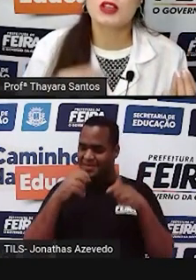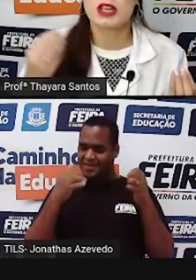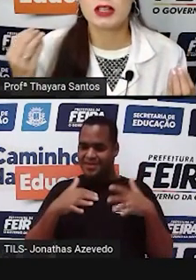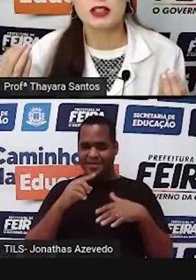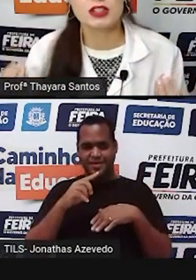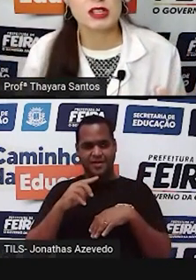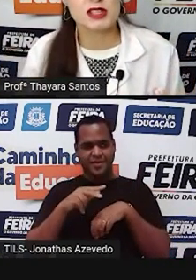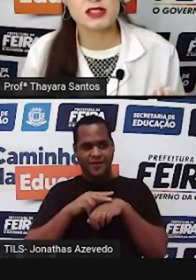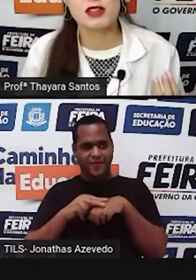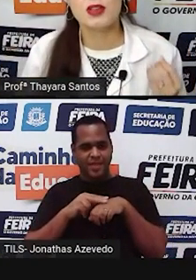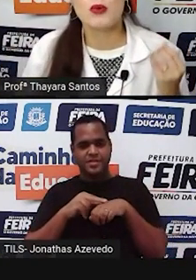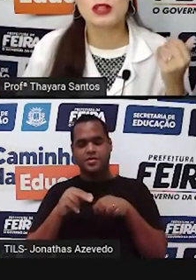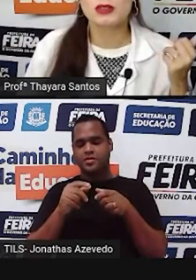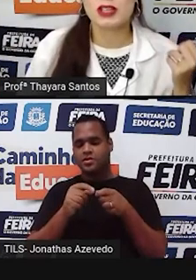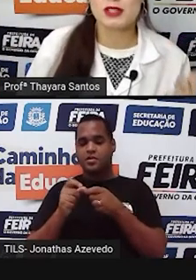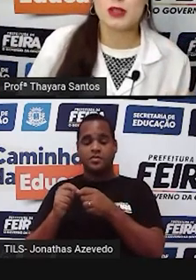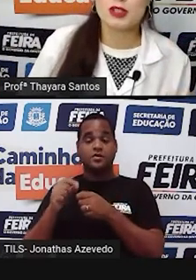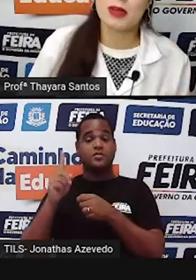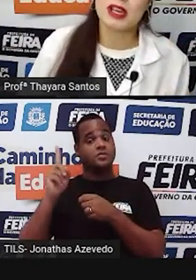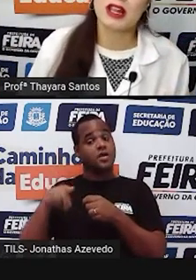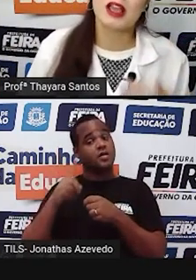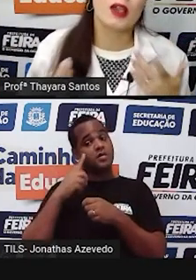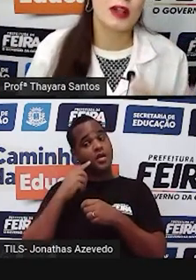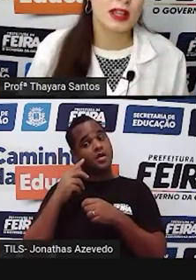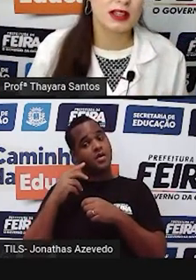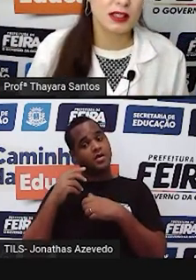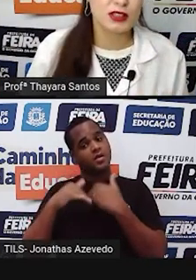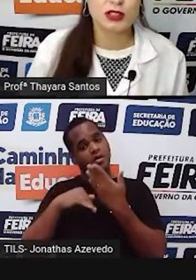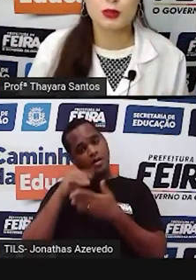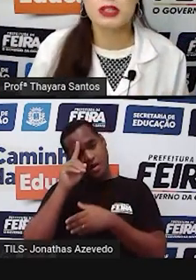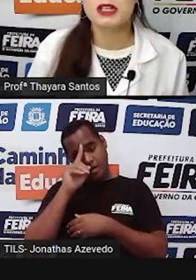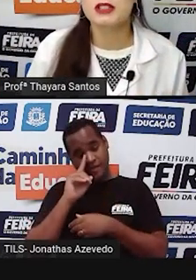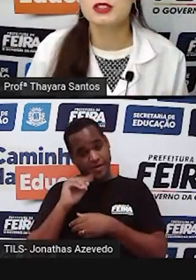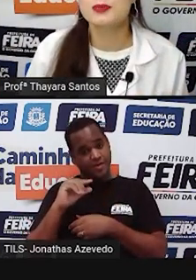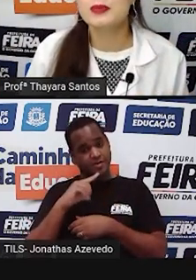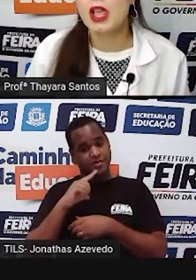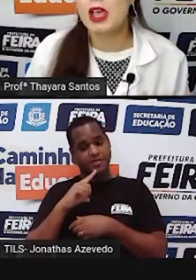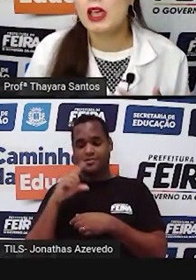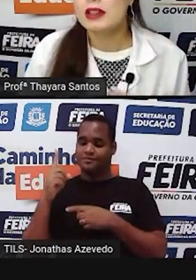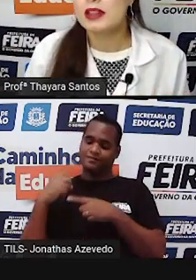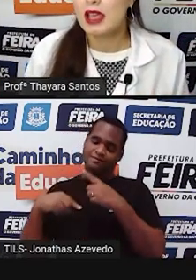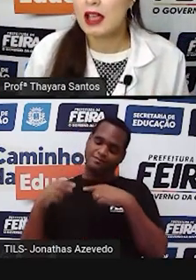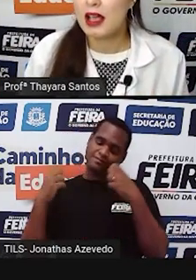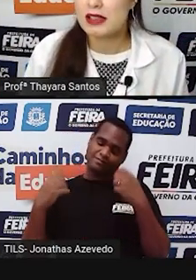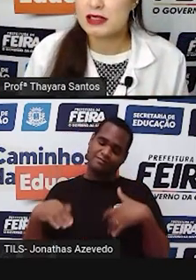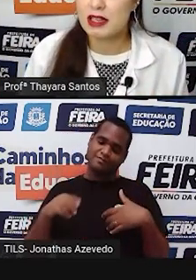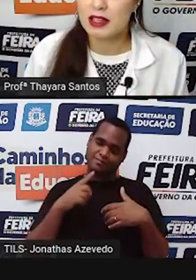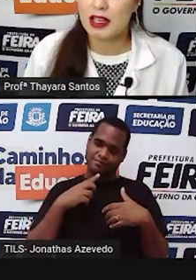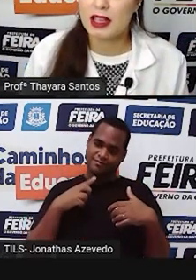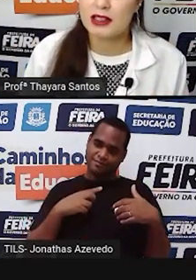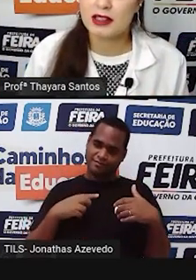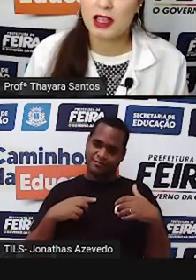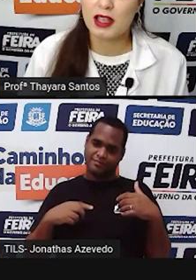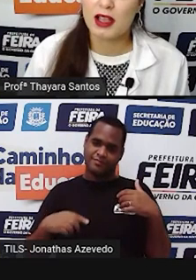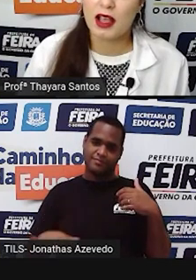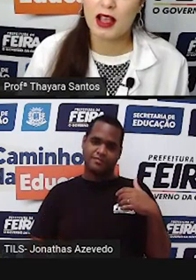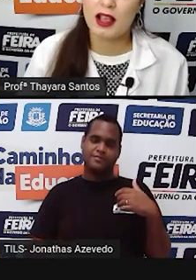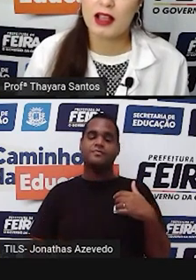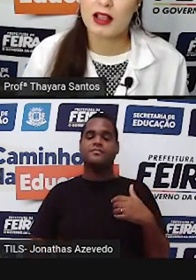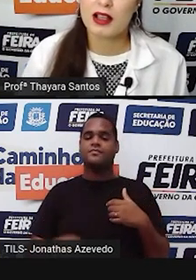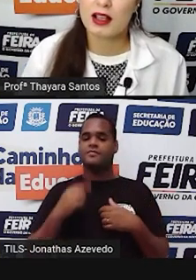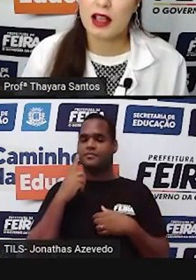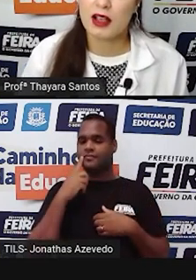verde é uma característica recessiva, enquanto ter a semente amarela é uma característica dominante. Ter a casca, ter